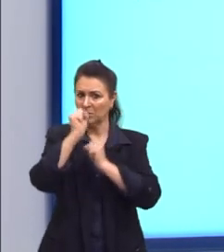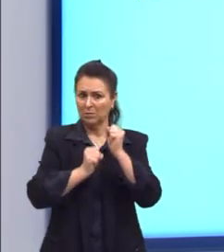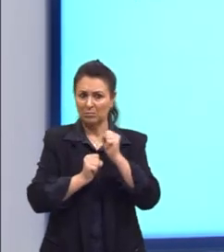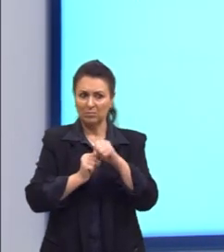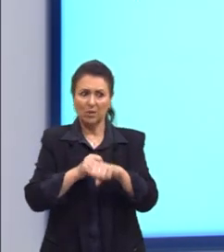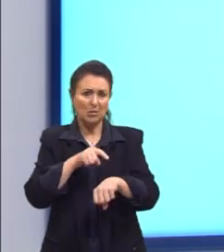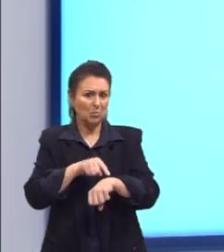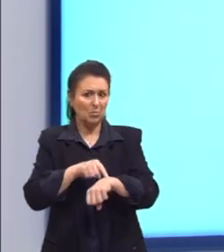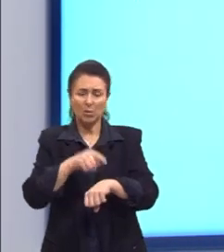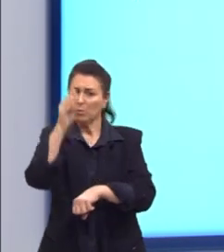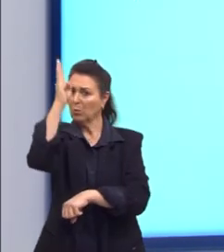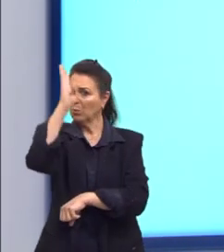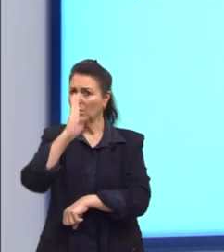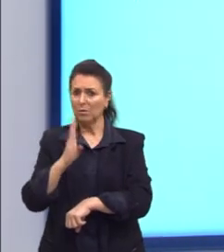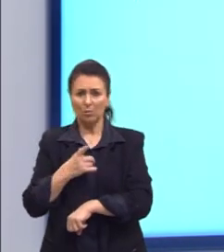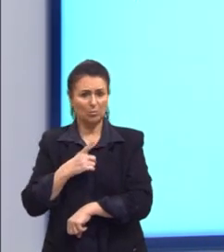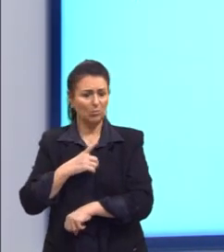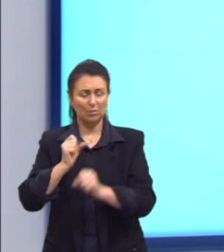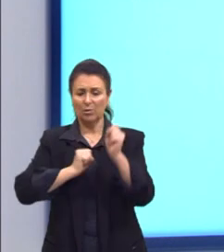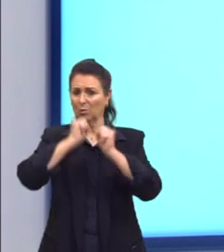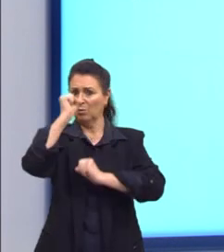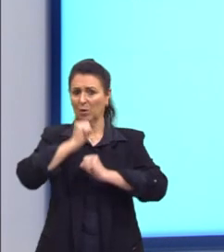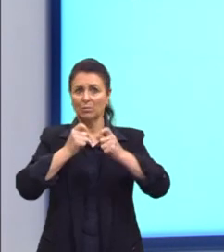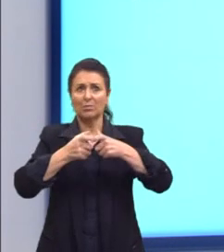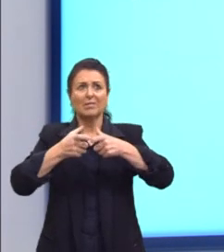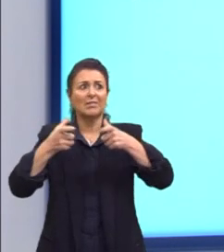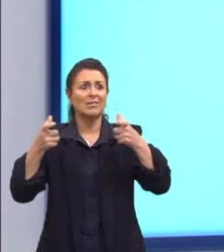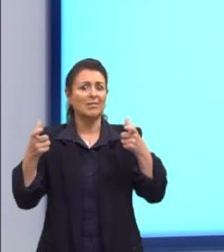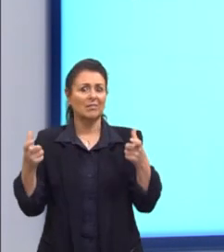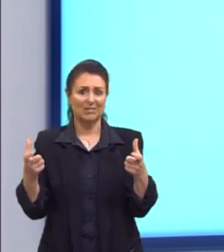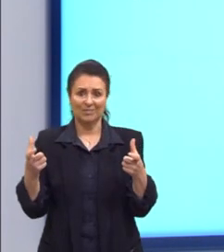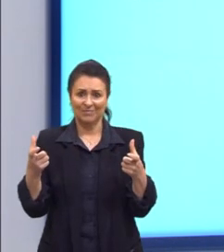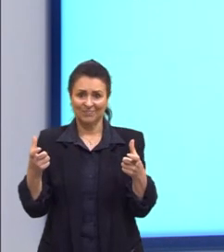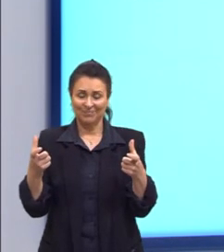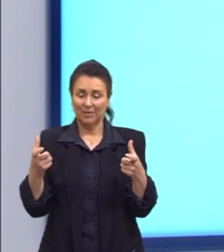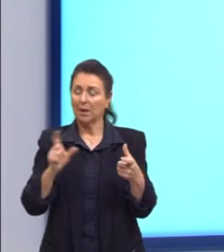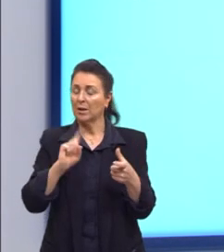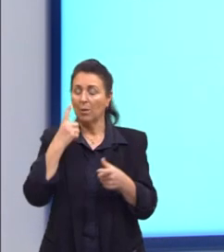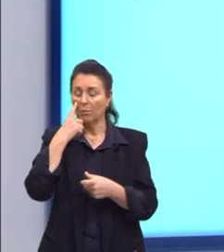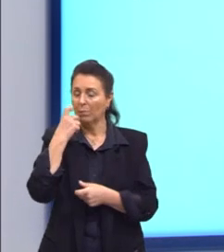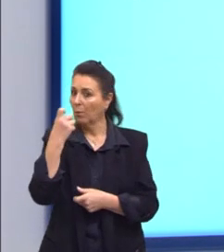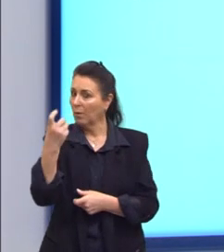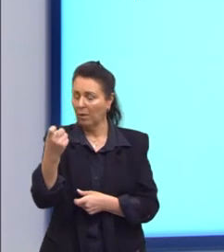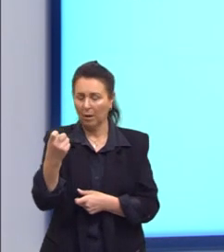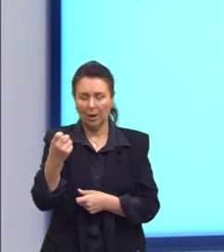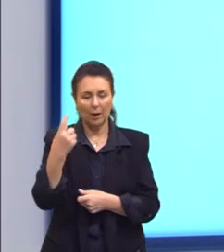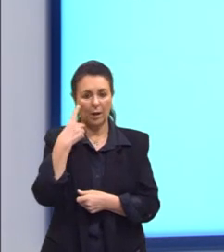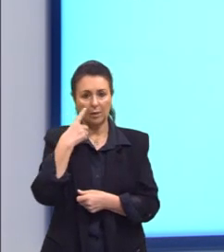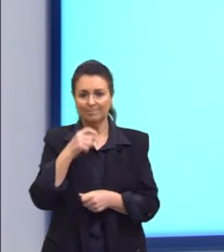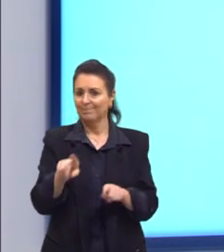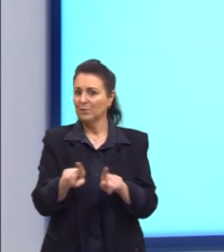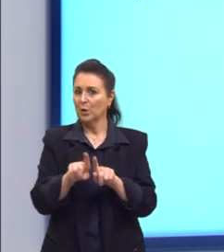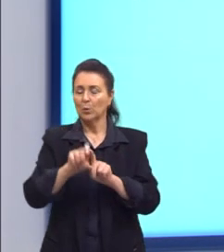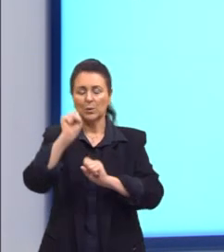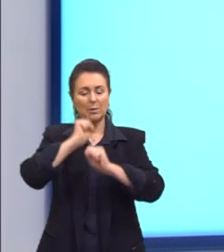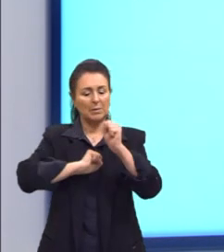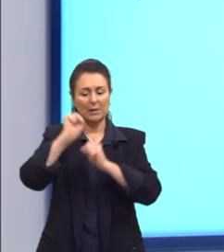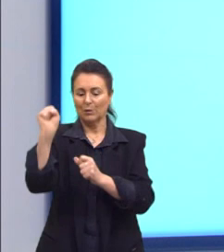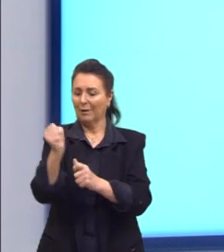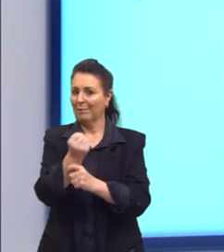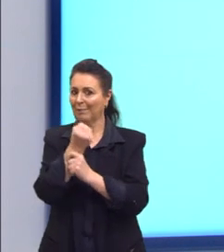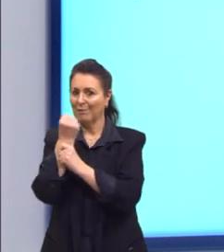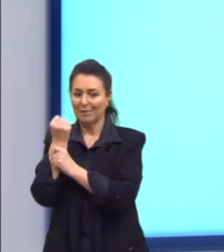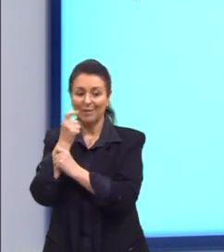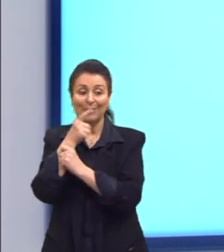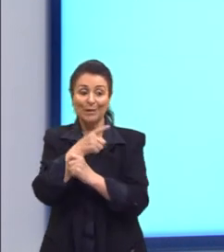Brasil ainda não estava plenamente industrializado. Então, não eram os interesses dos empresários que se defendiam na época. Era